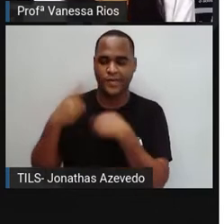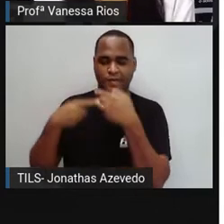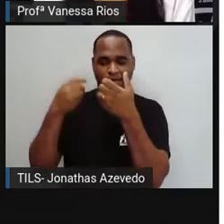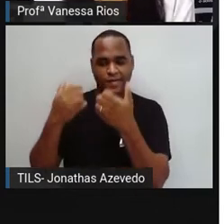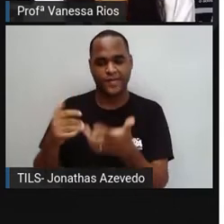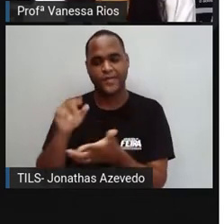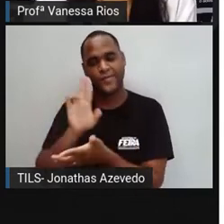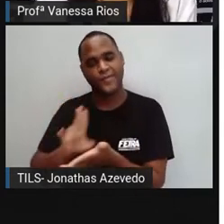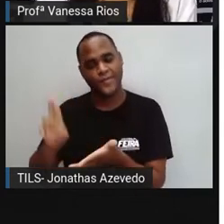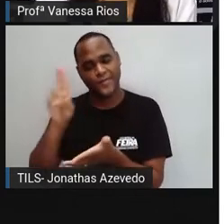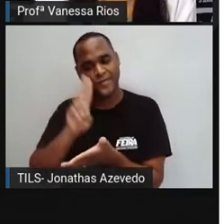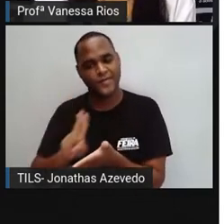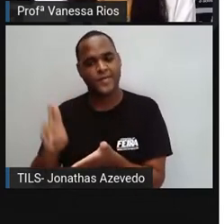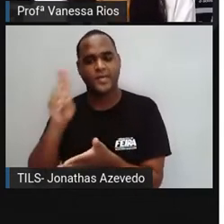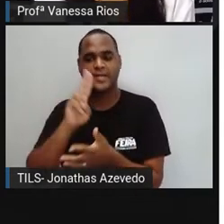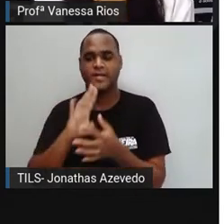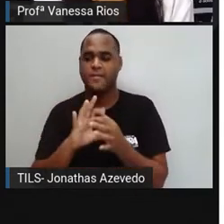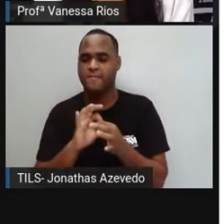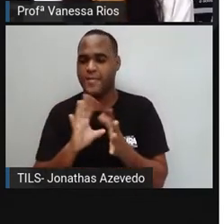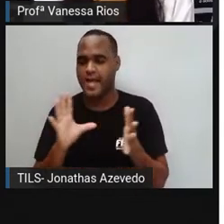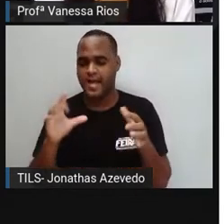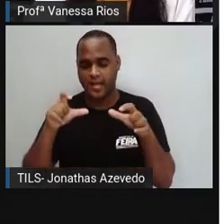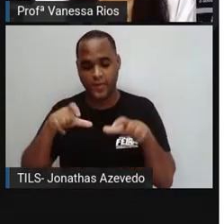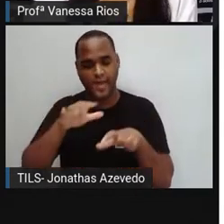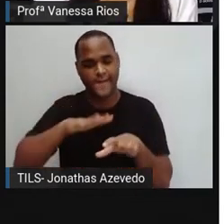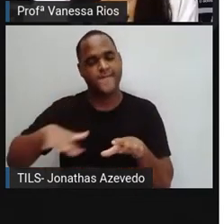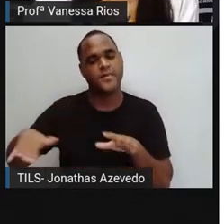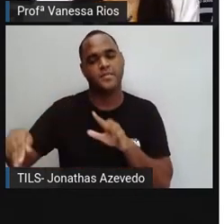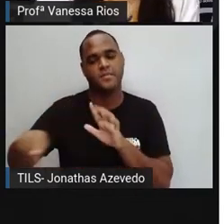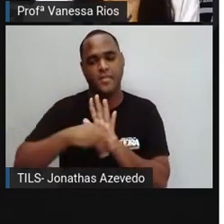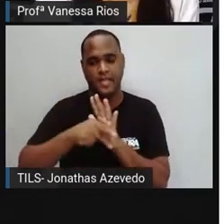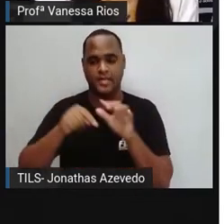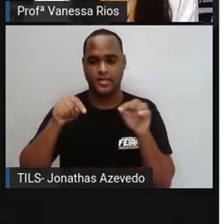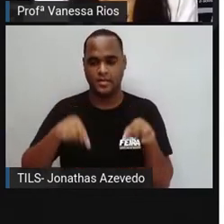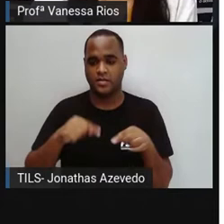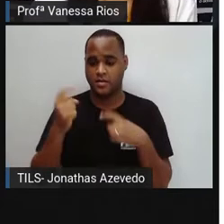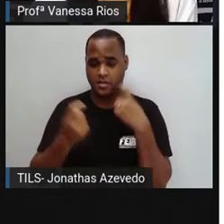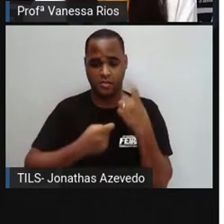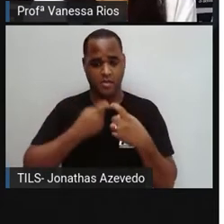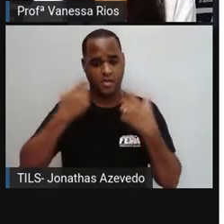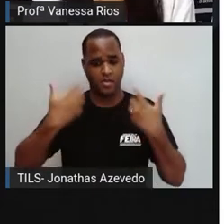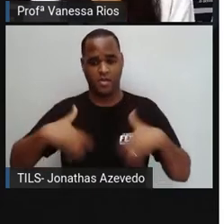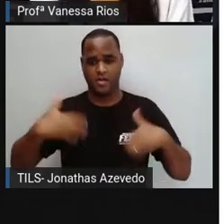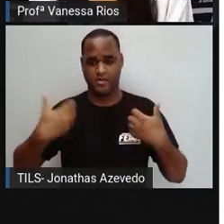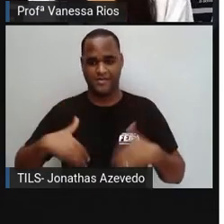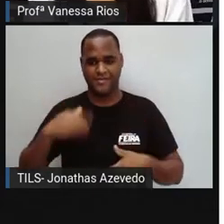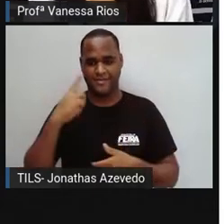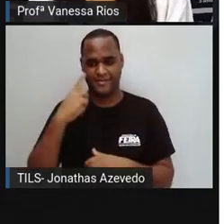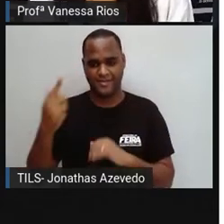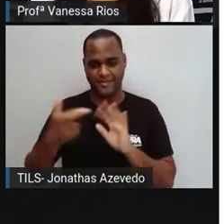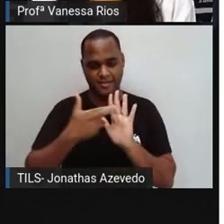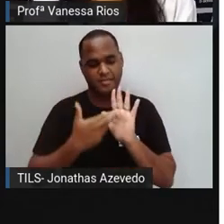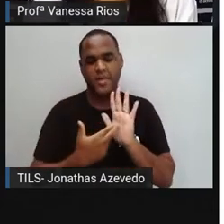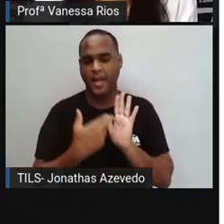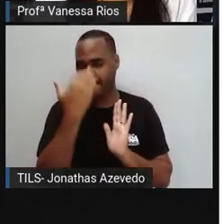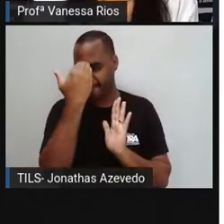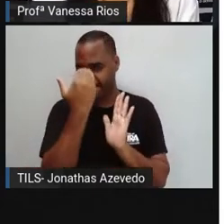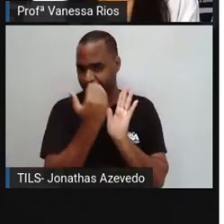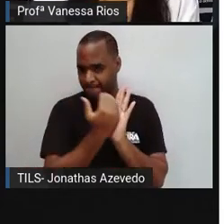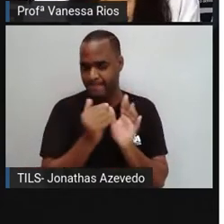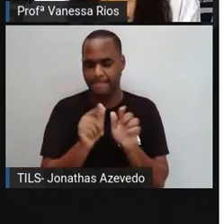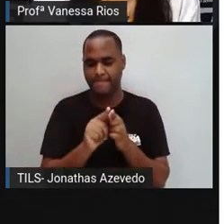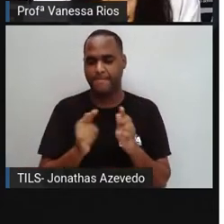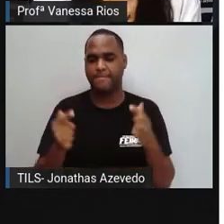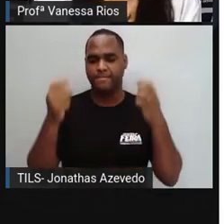trata-se de uma linguagem espontânea, regionalista e despreocupada com as normas gramaticais,